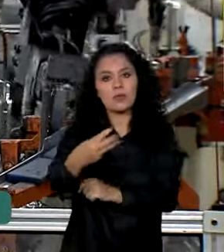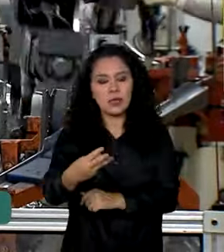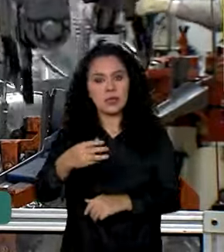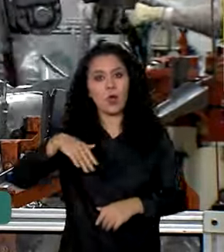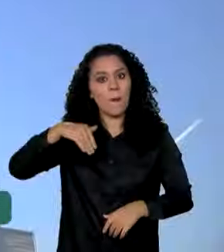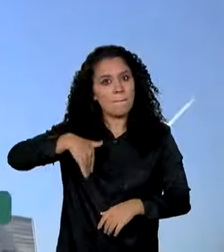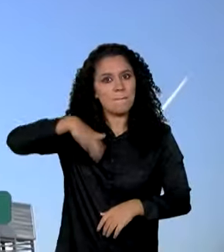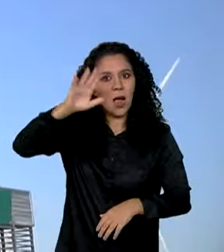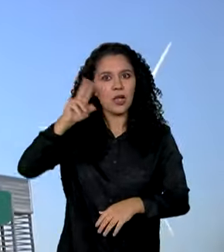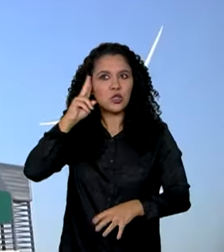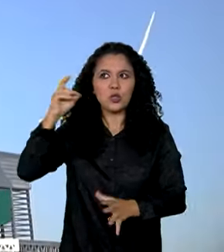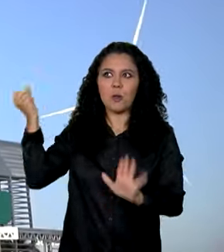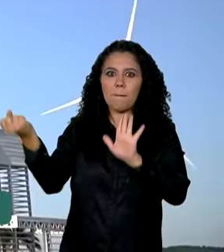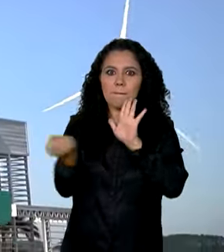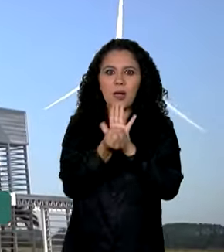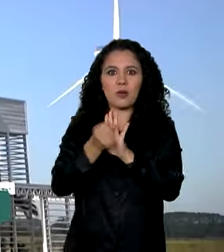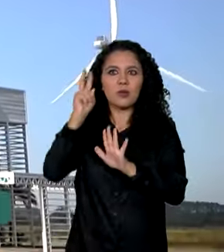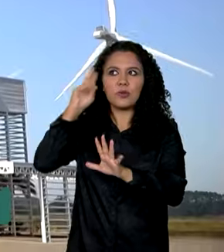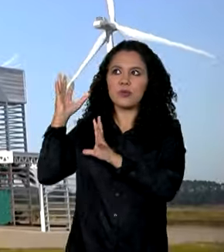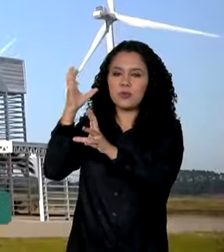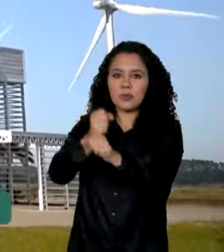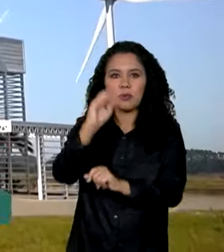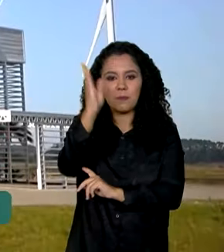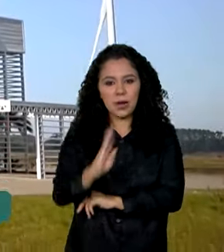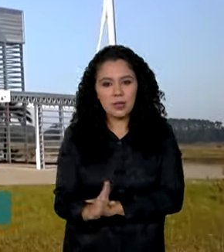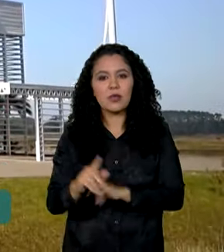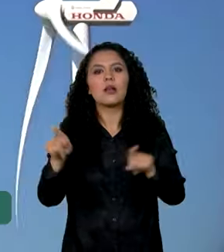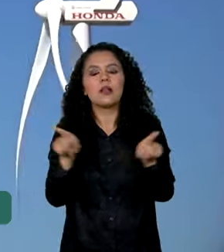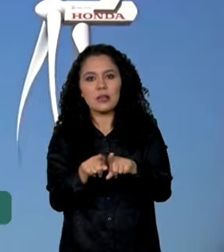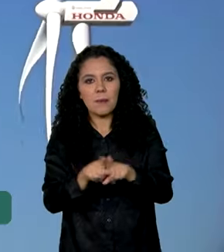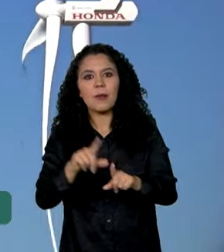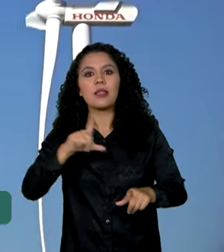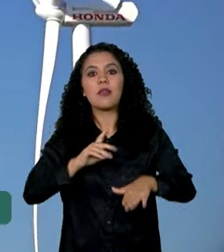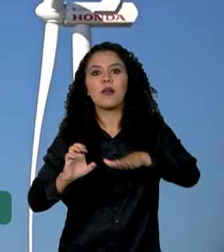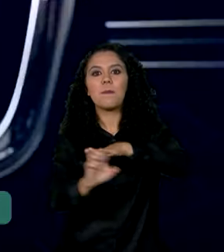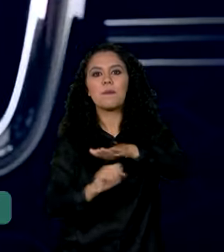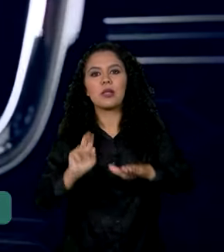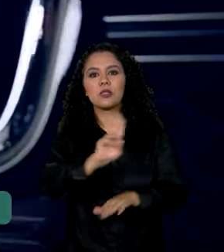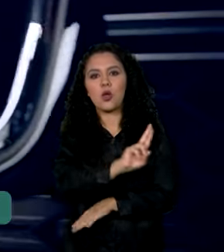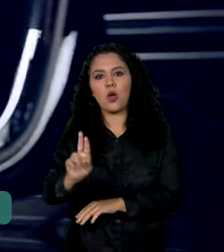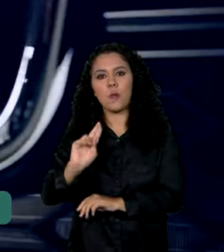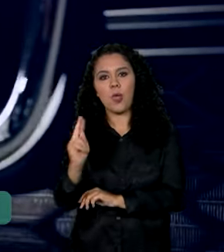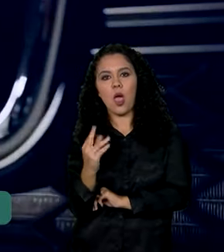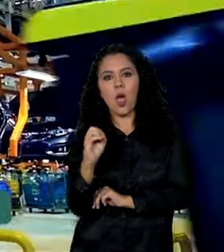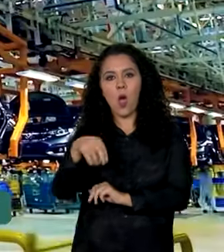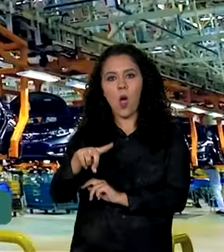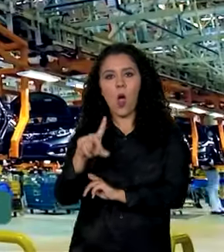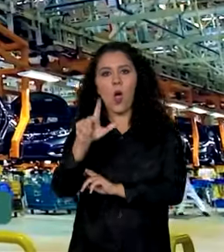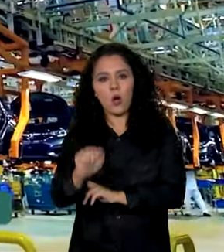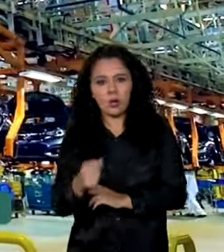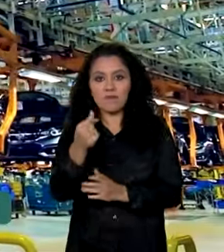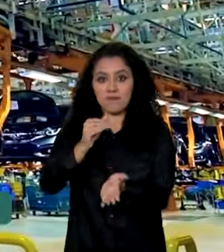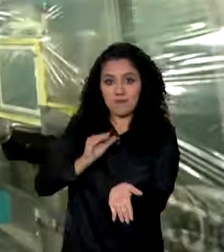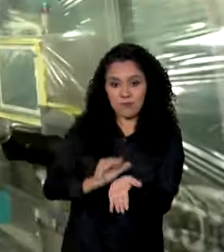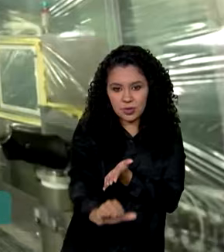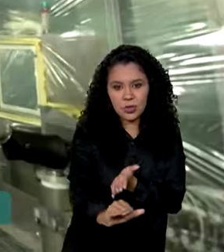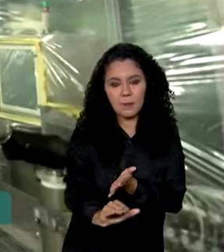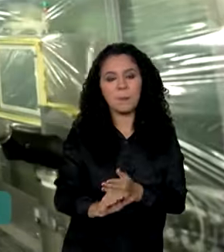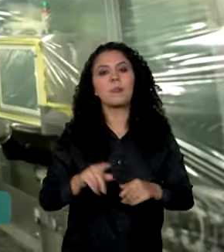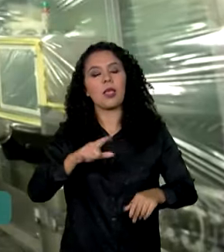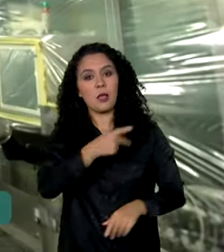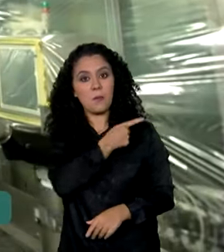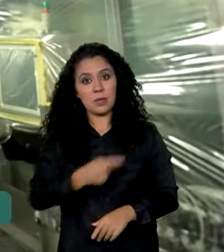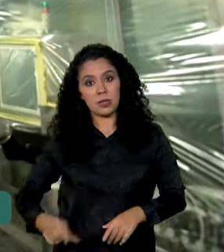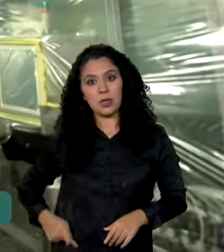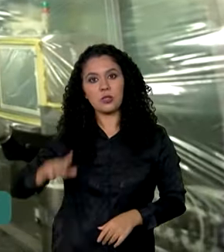solo brasileiro. Em abril, foi a vez da Honda também anunciar investimentos. Em encontro com o presidente Lula no Palácio